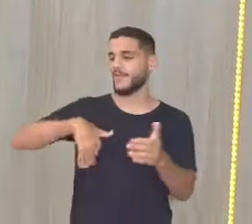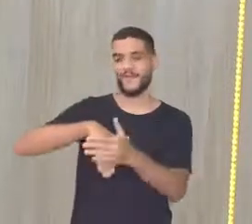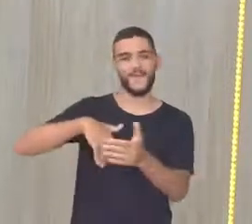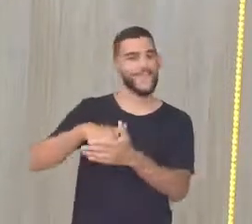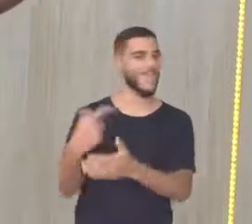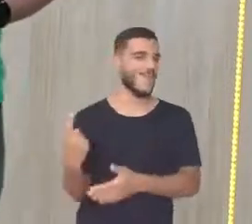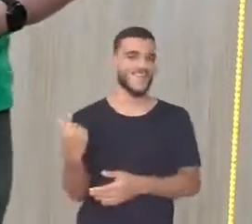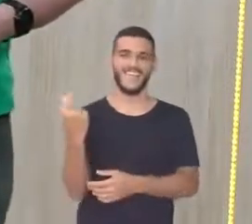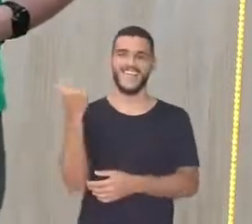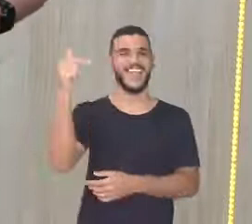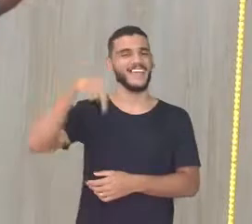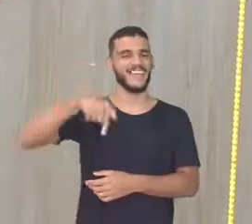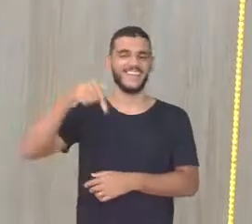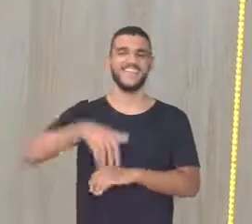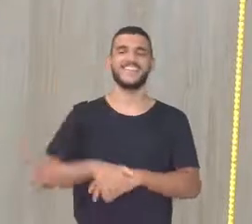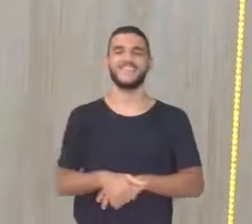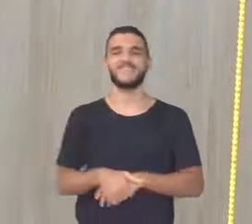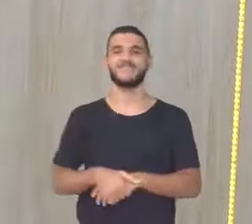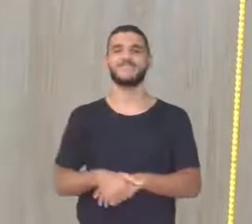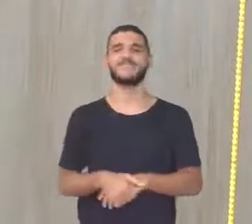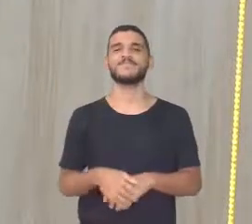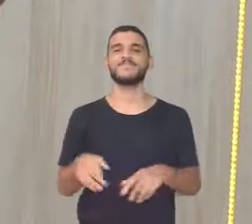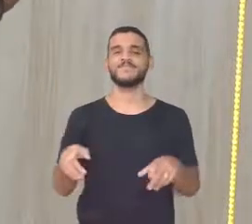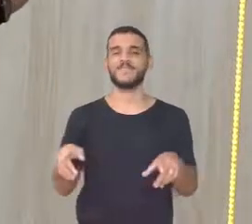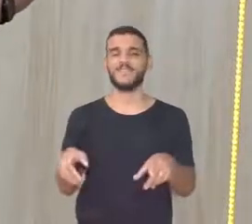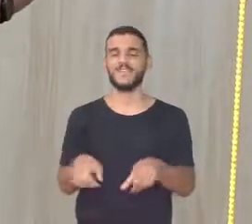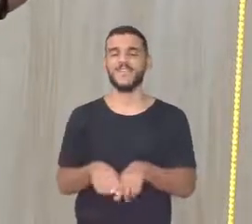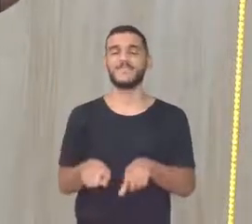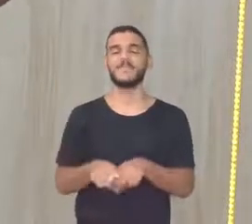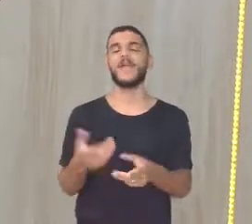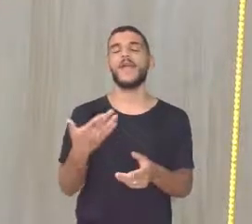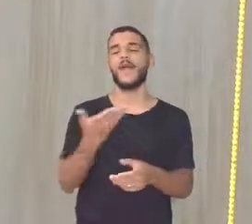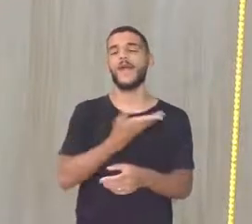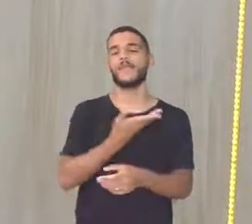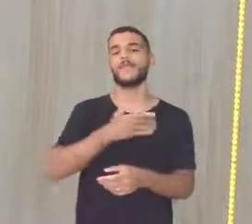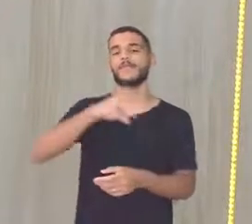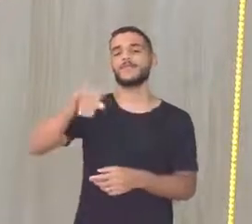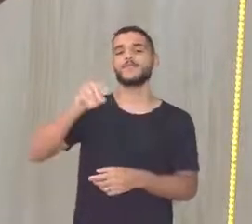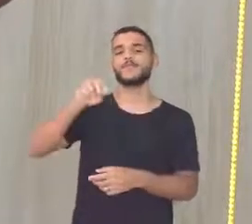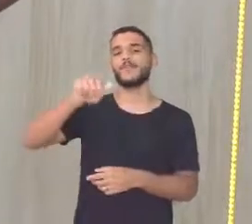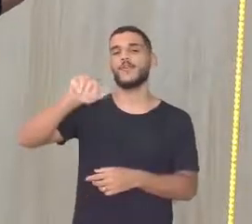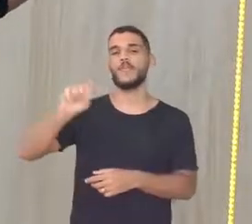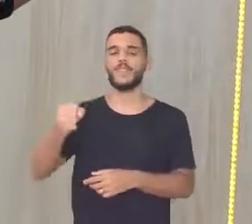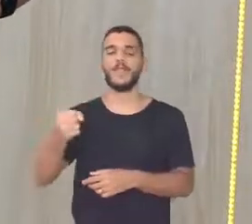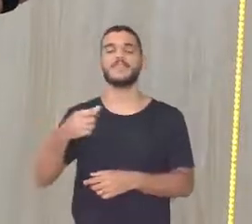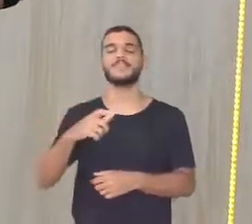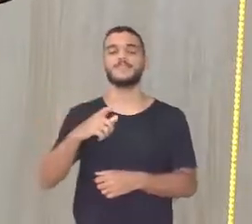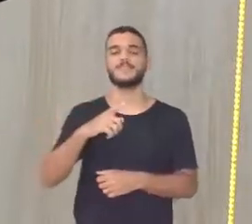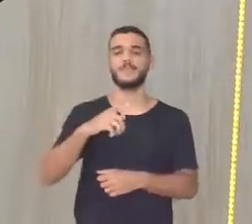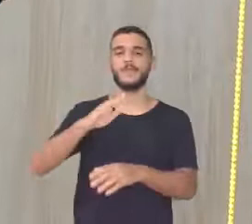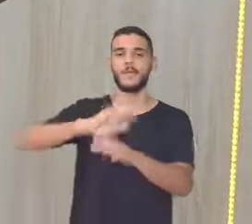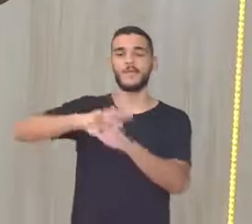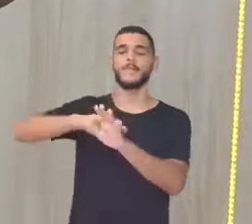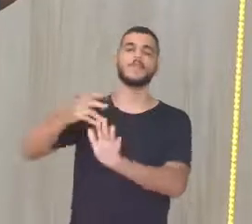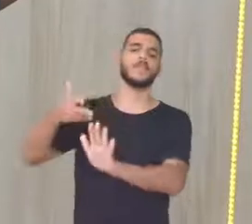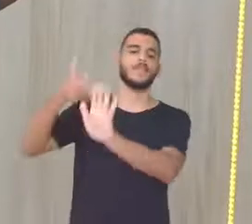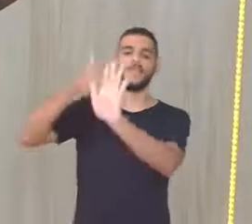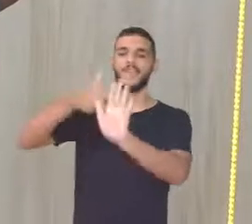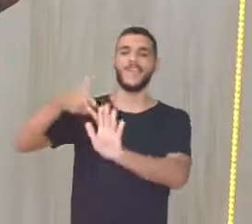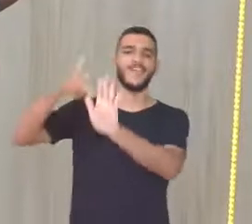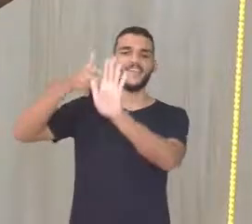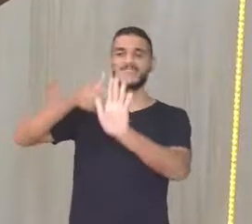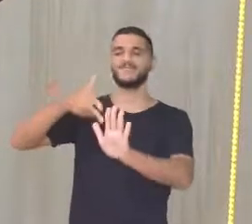caro, né Temos aqui o meu amigo Jonas que está ali levando essa imagem linda Botei até perfume, vai ficar